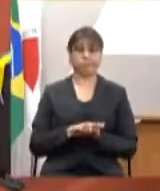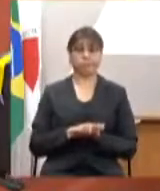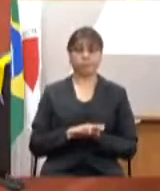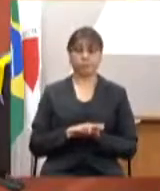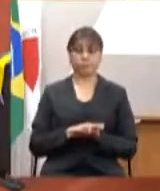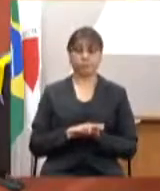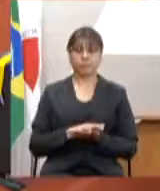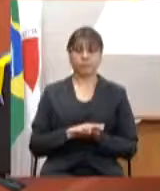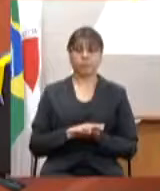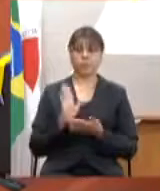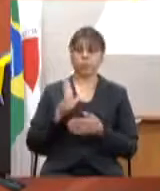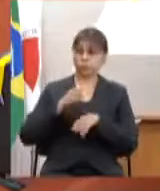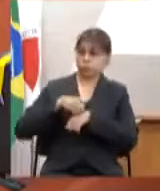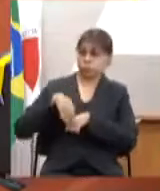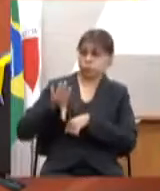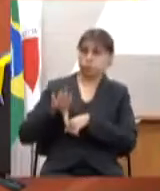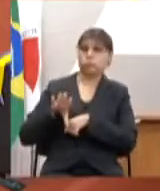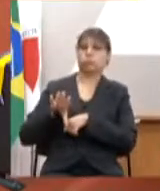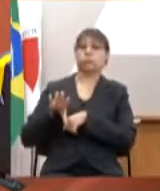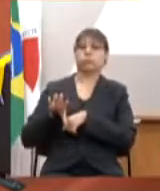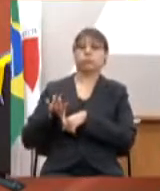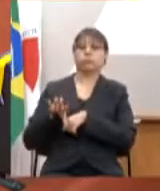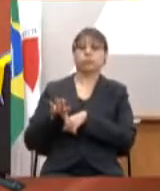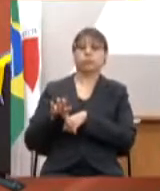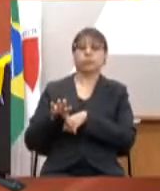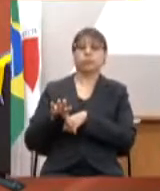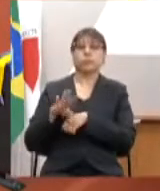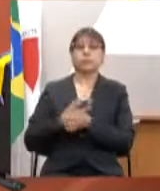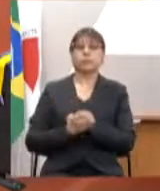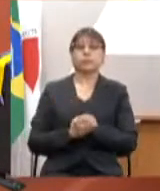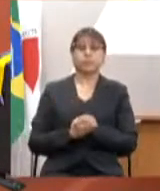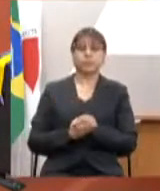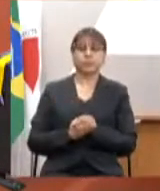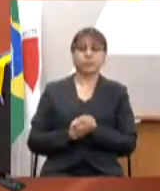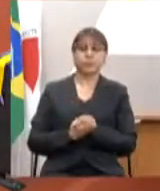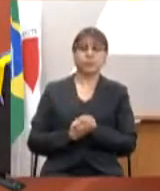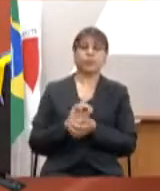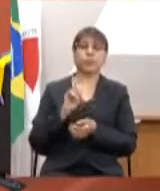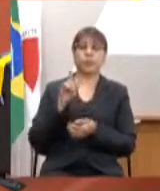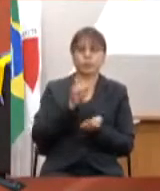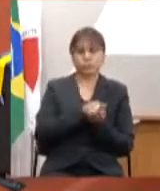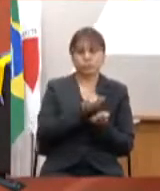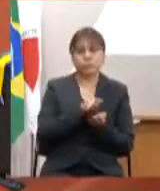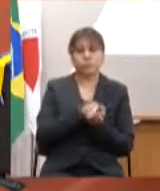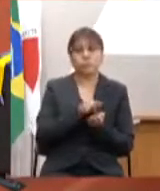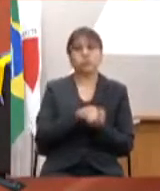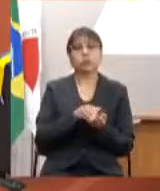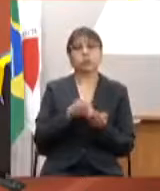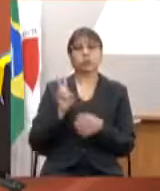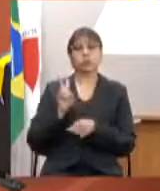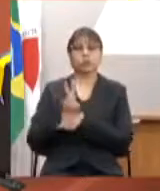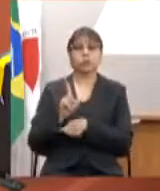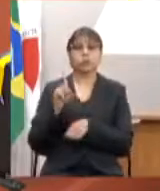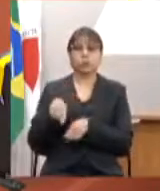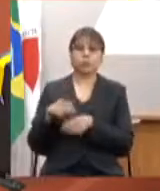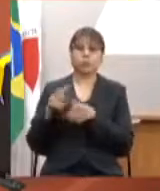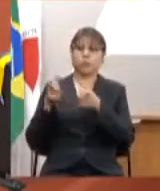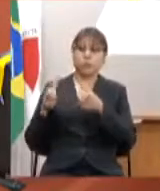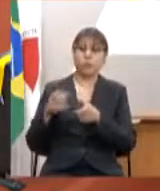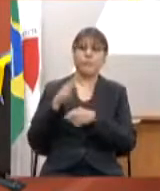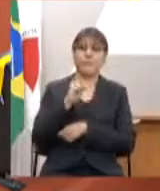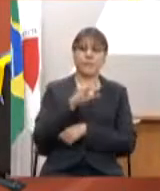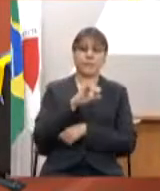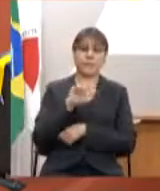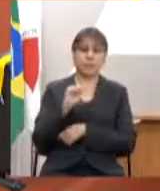encaminhamento pedido ao vidro o fundo de recuperação proteção e desenvolvimento sustentável das bacias geográficas do Estado de Minas Gerais